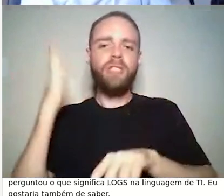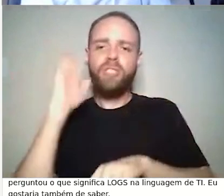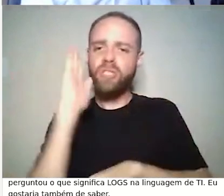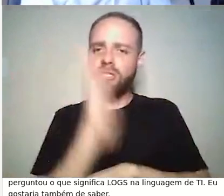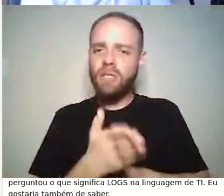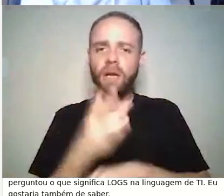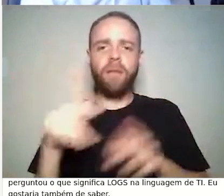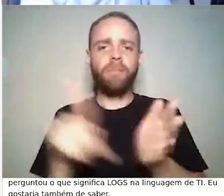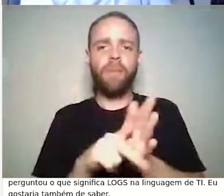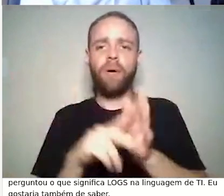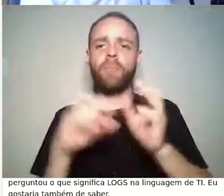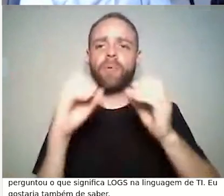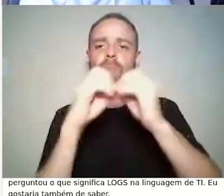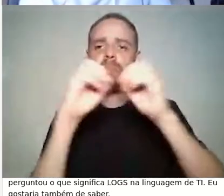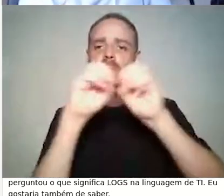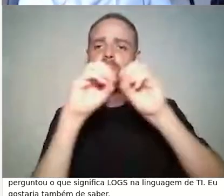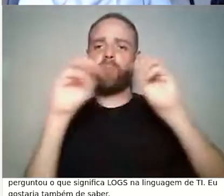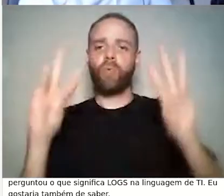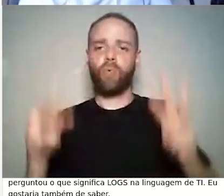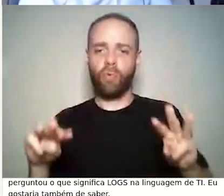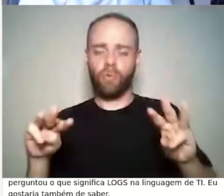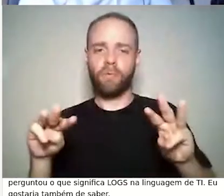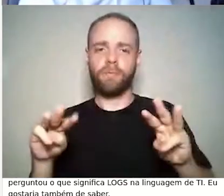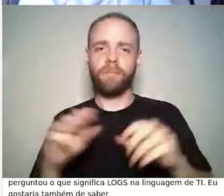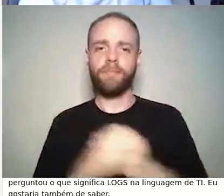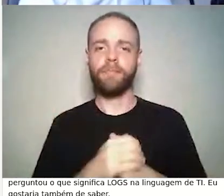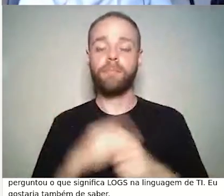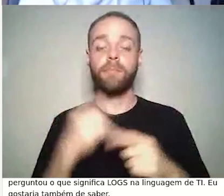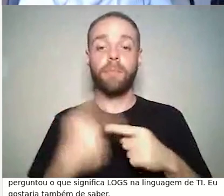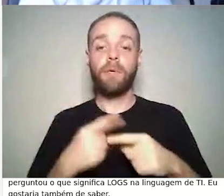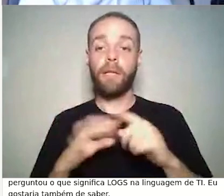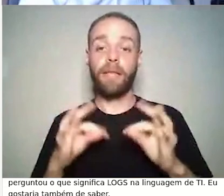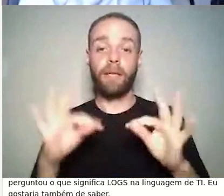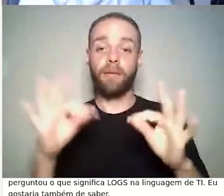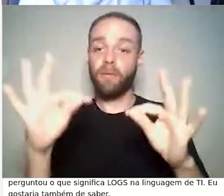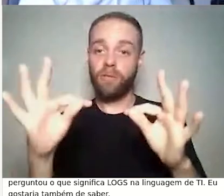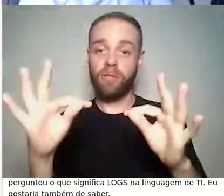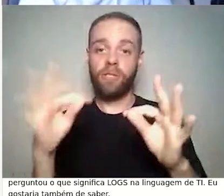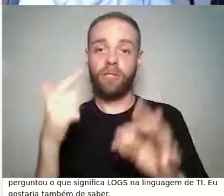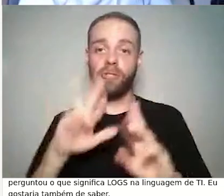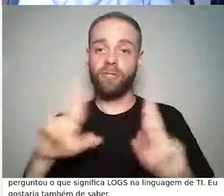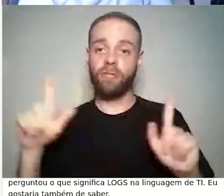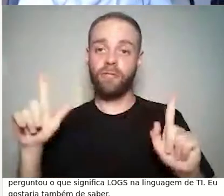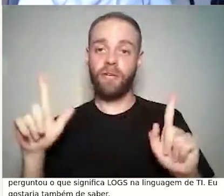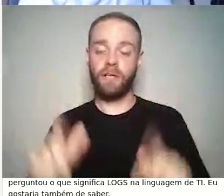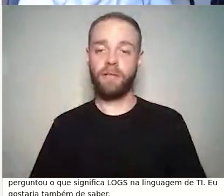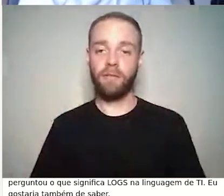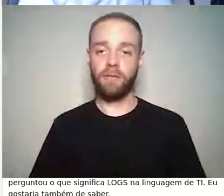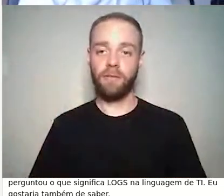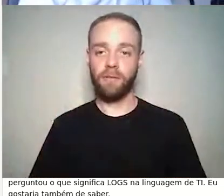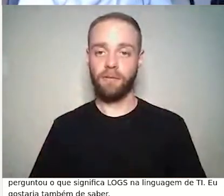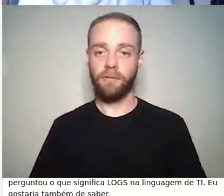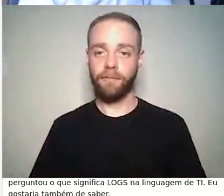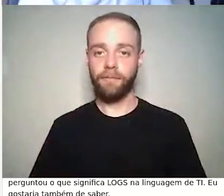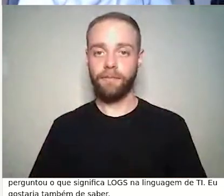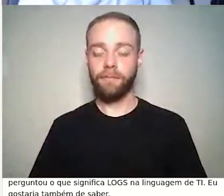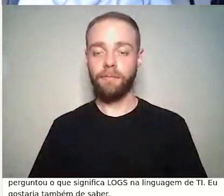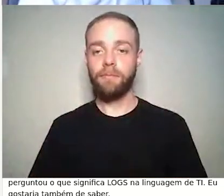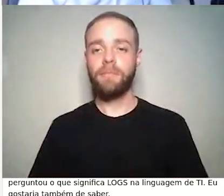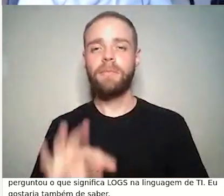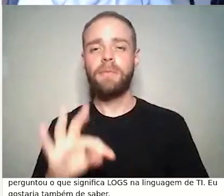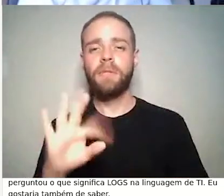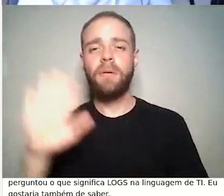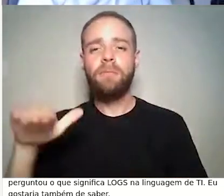RNP. Eu abro... Tem uma pergunta, por favor, Tiago, repete para a